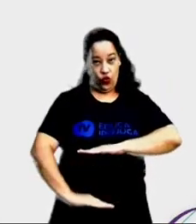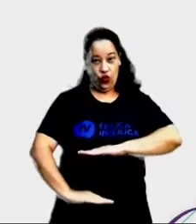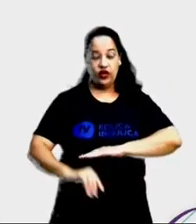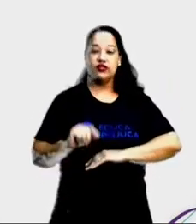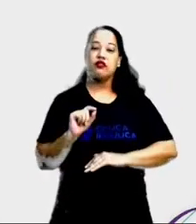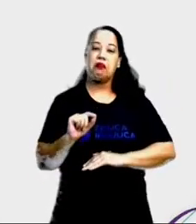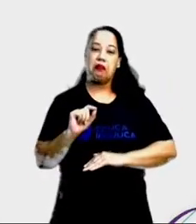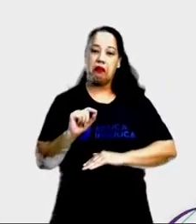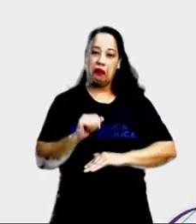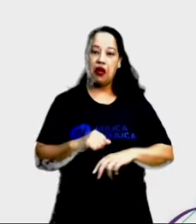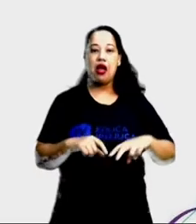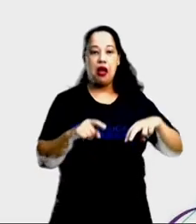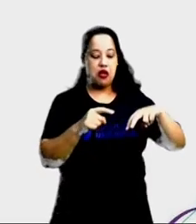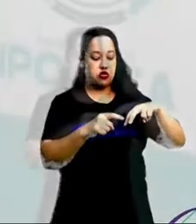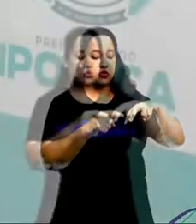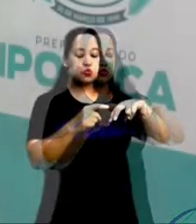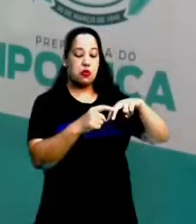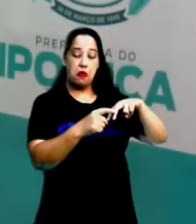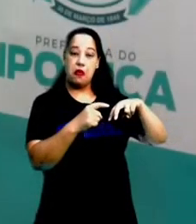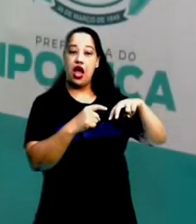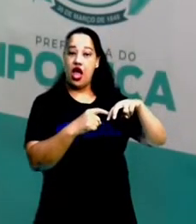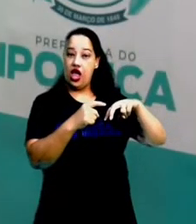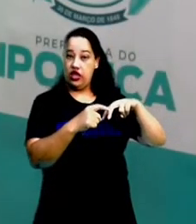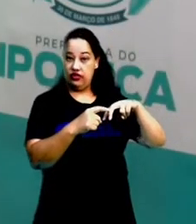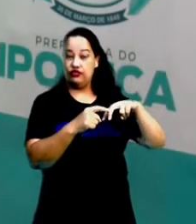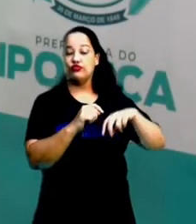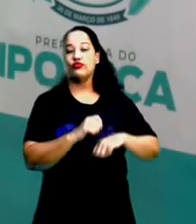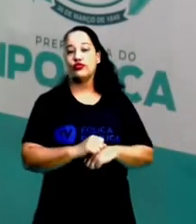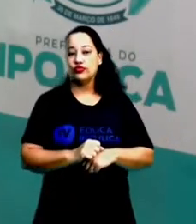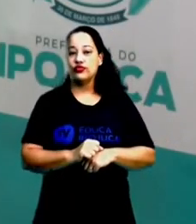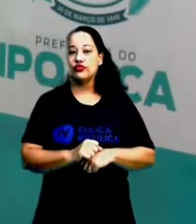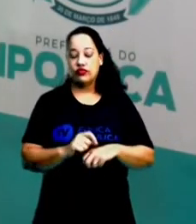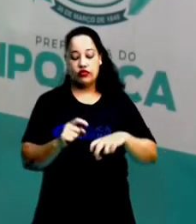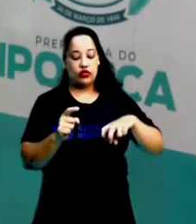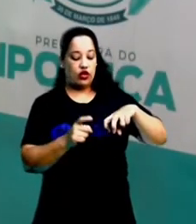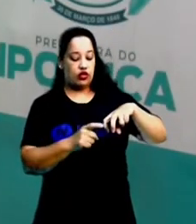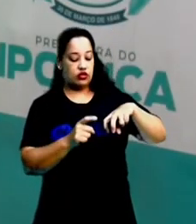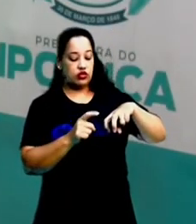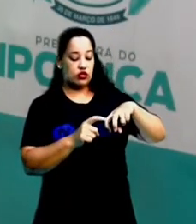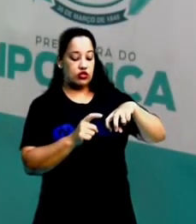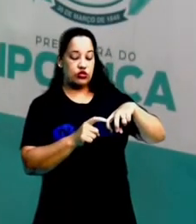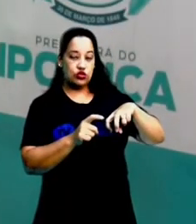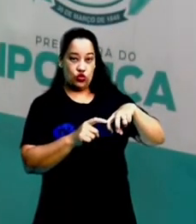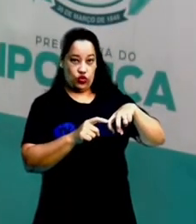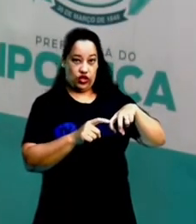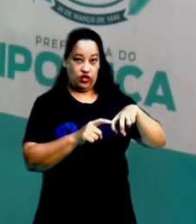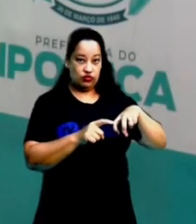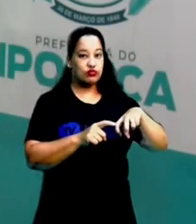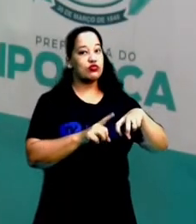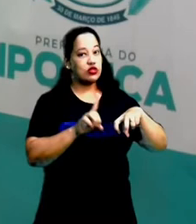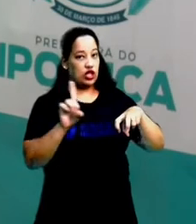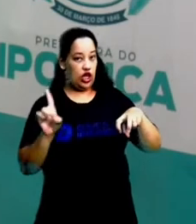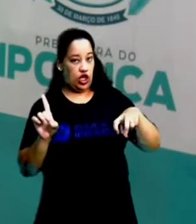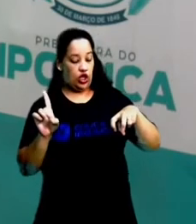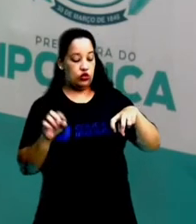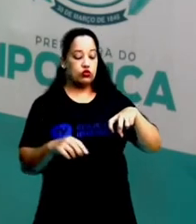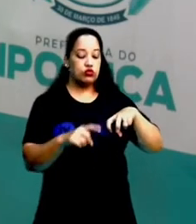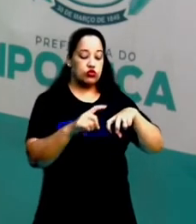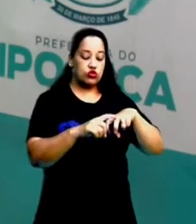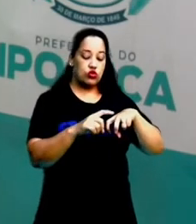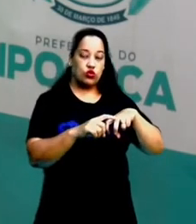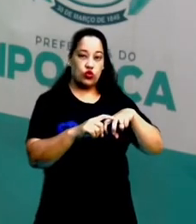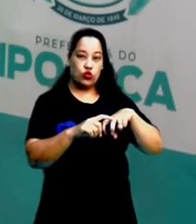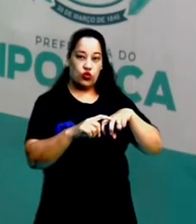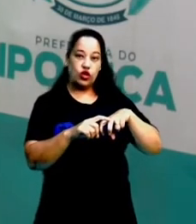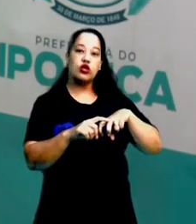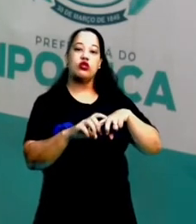que são as nossas pernas. Nas nossas pernas temos o joelho direito, o joelho